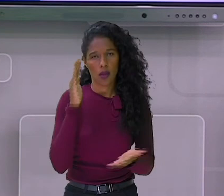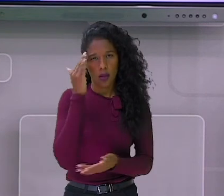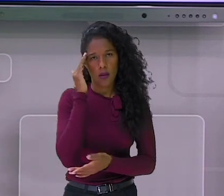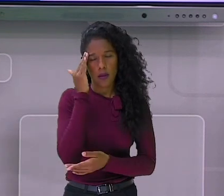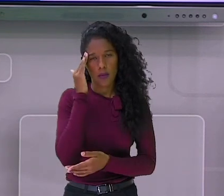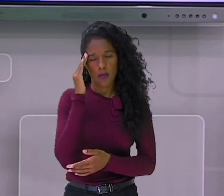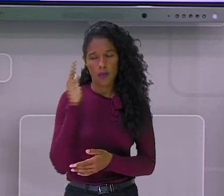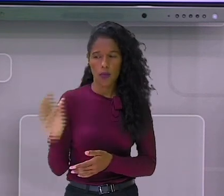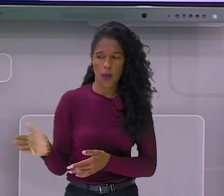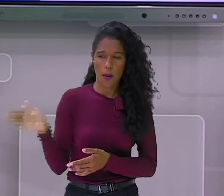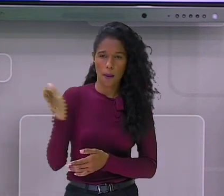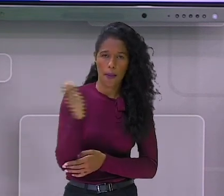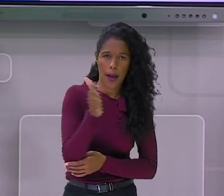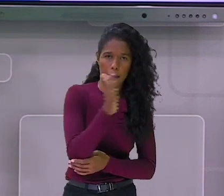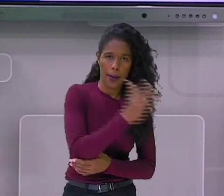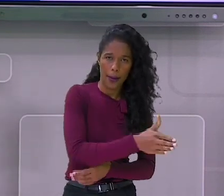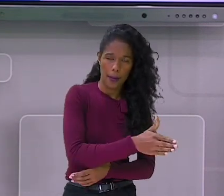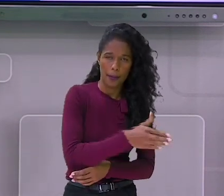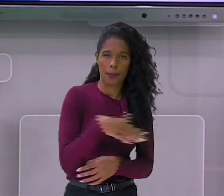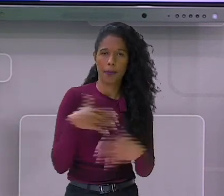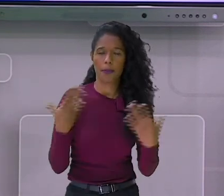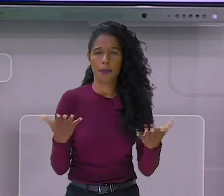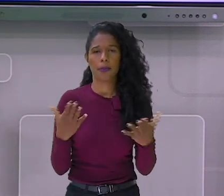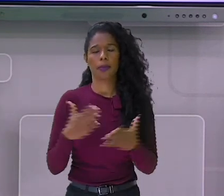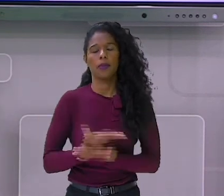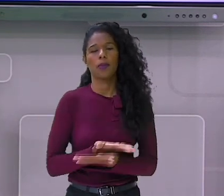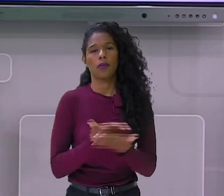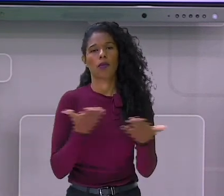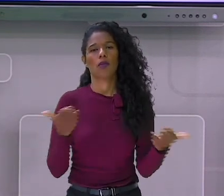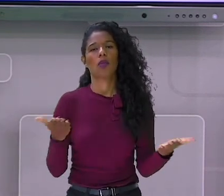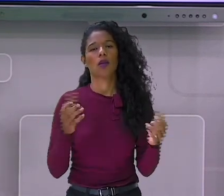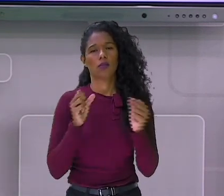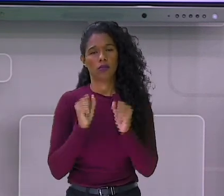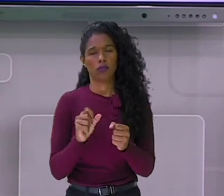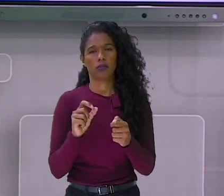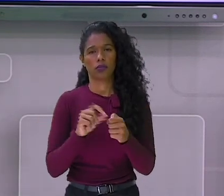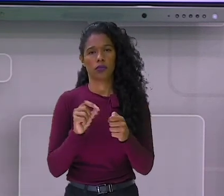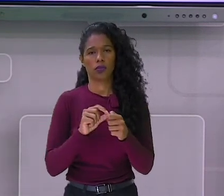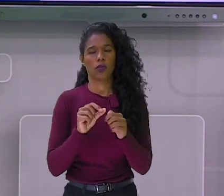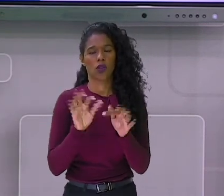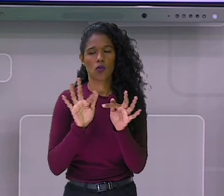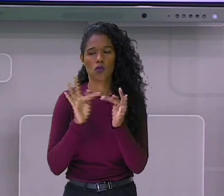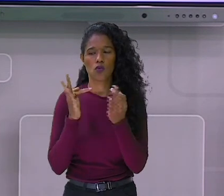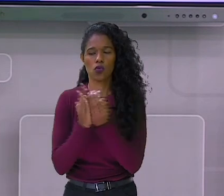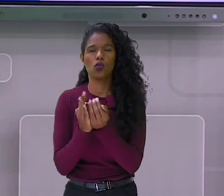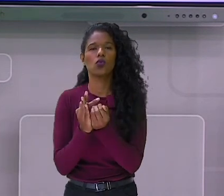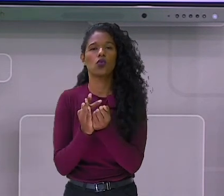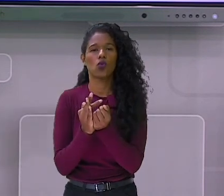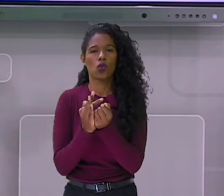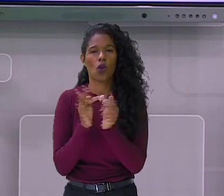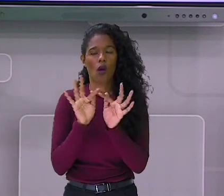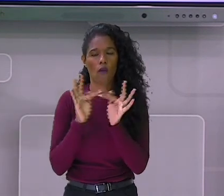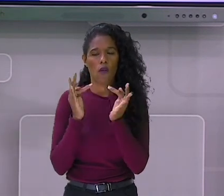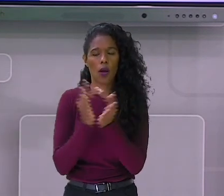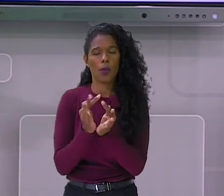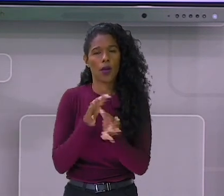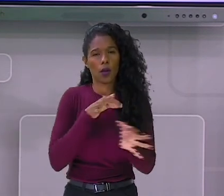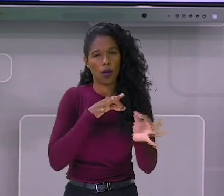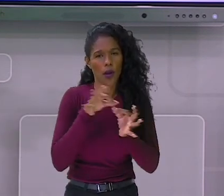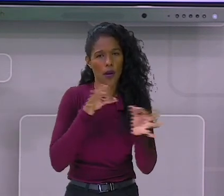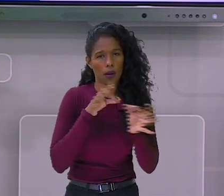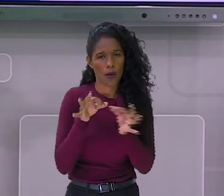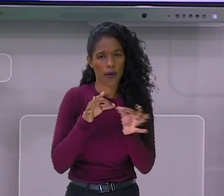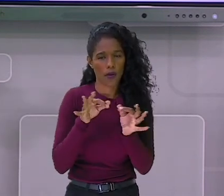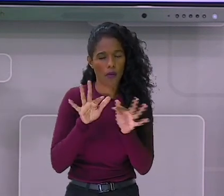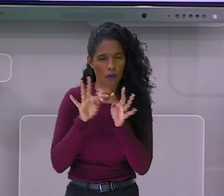decrescente. Será que você poderia fazer aí na sua família? Pegando a sua família